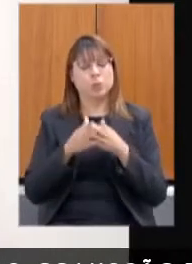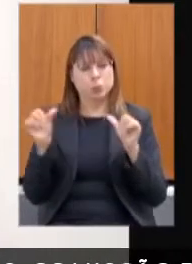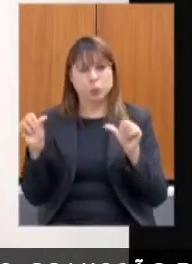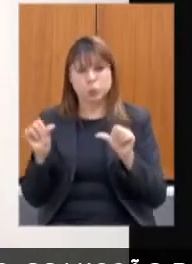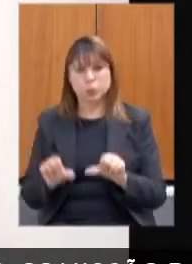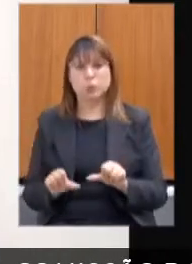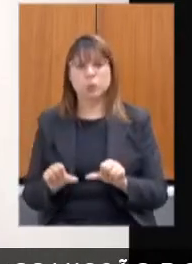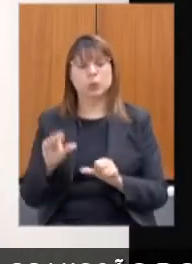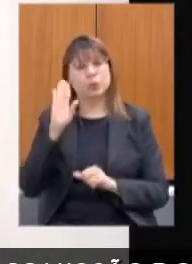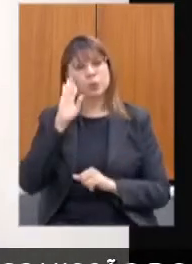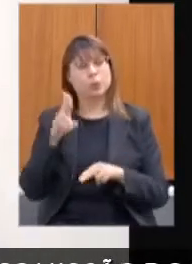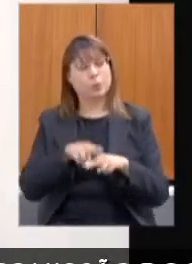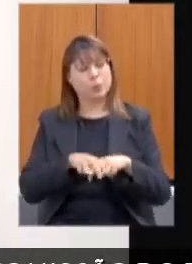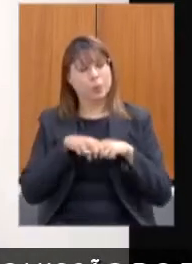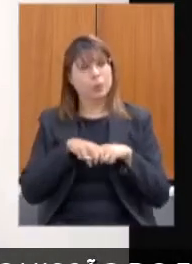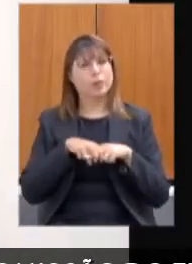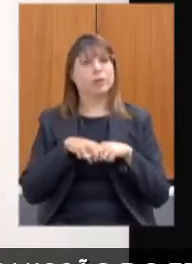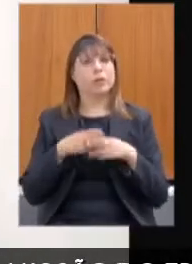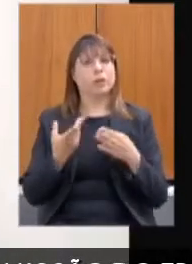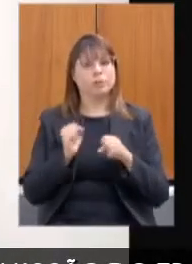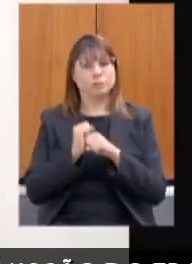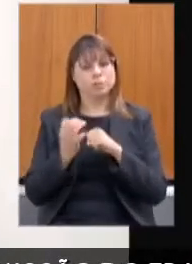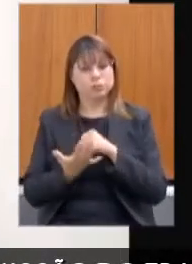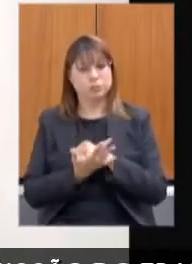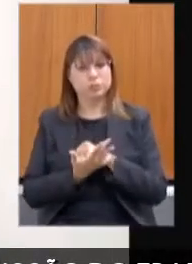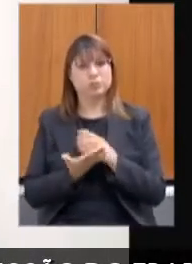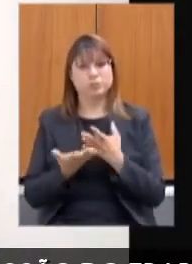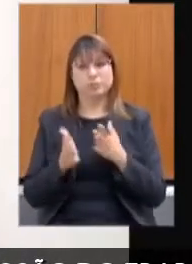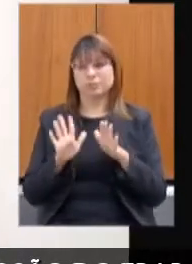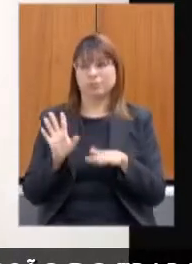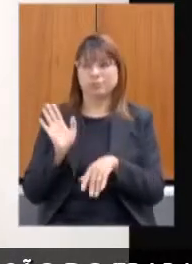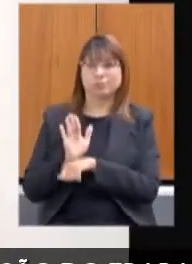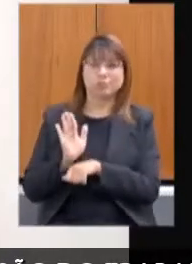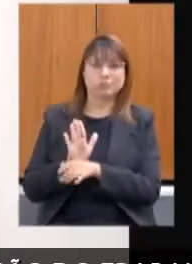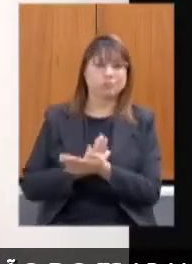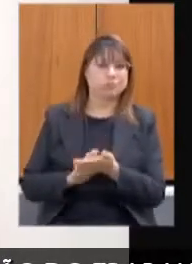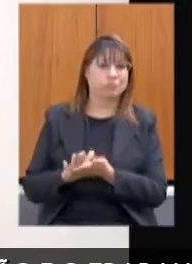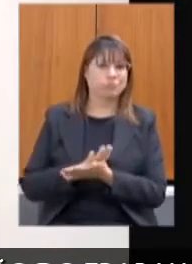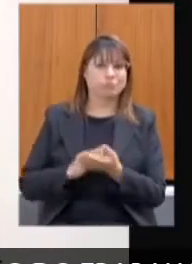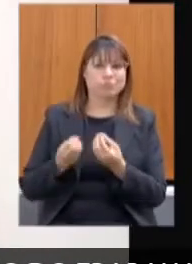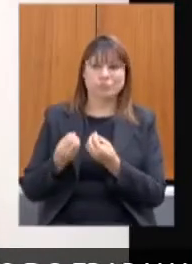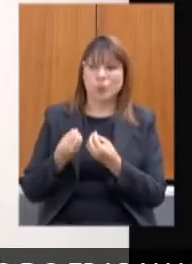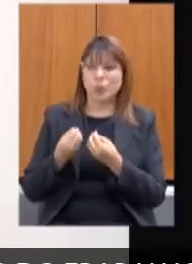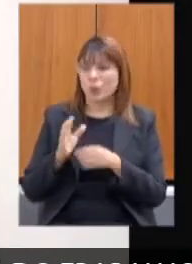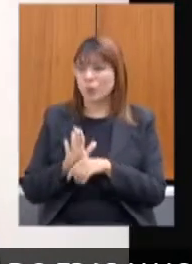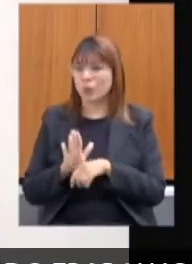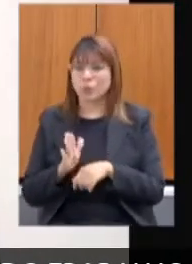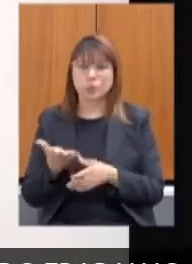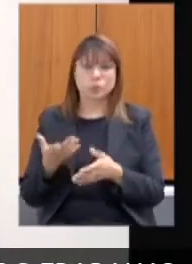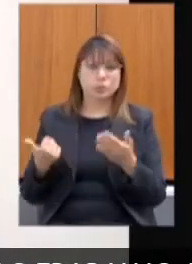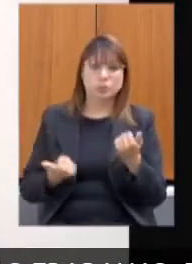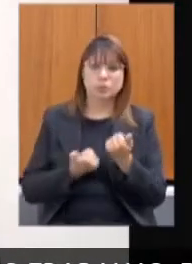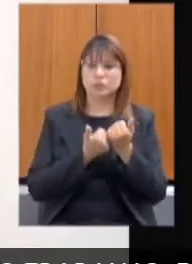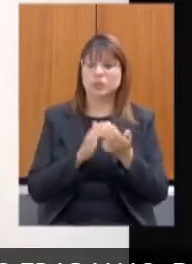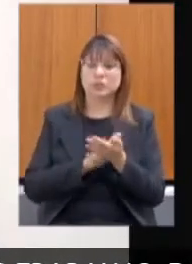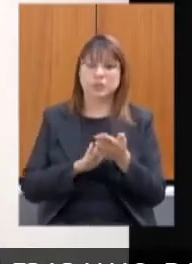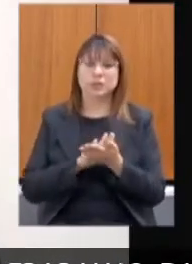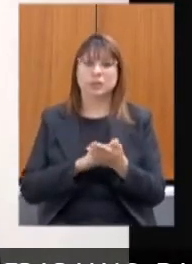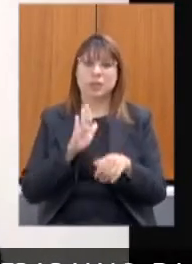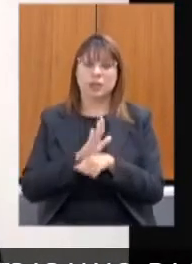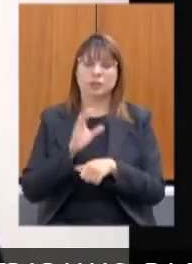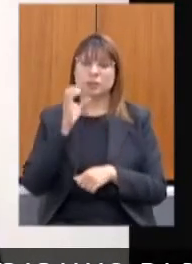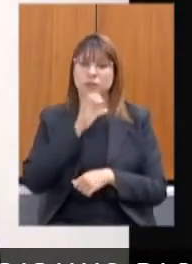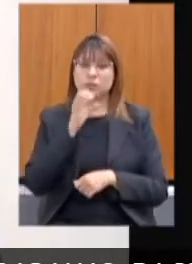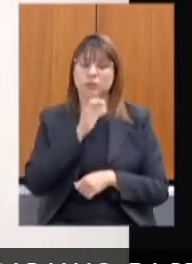recrudescimento da pandemia, sem nenhum tipo de manutenção ou compensação desses auxílios emergenciais,